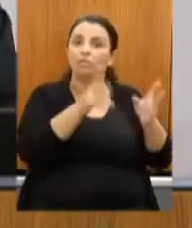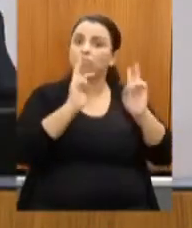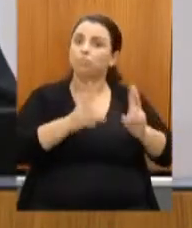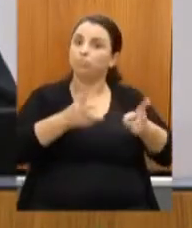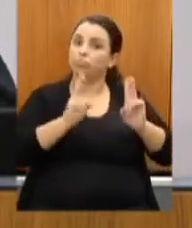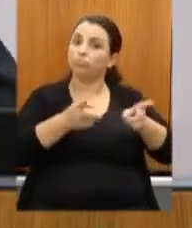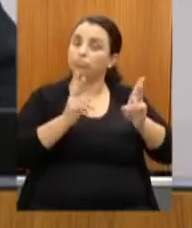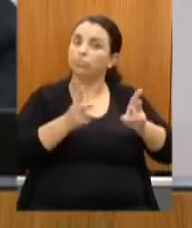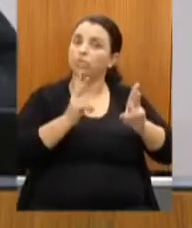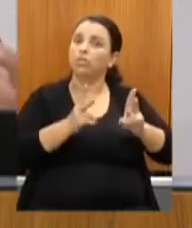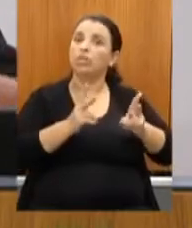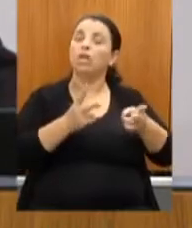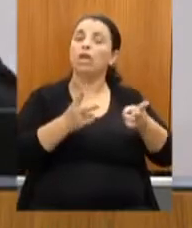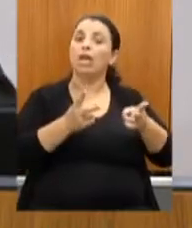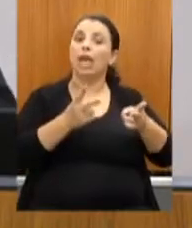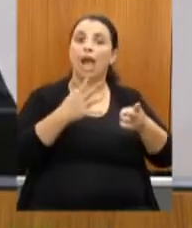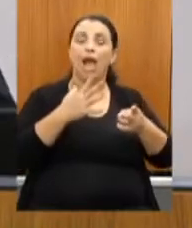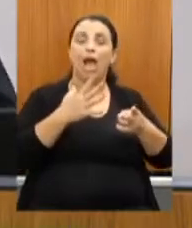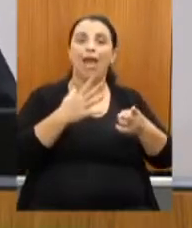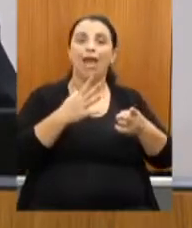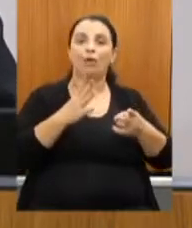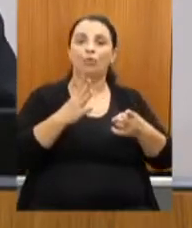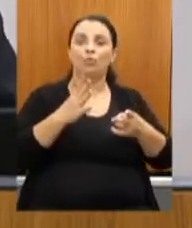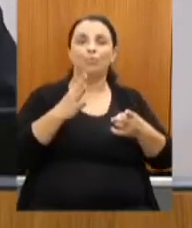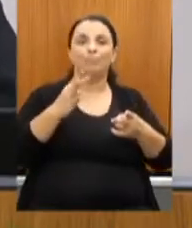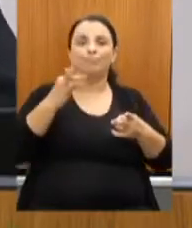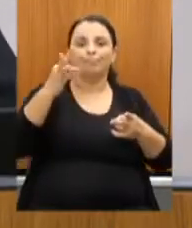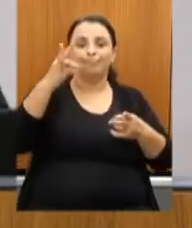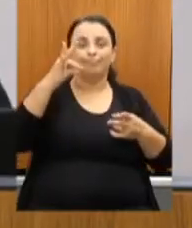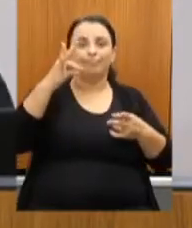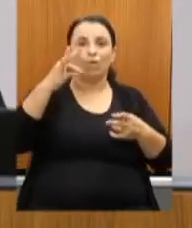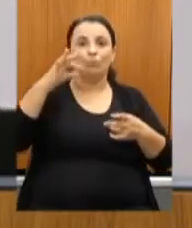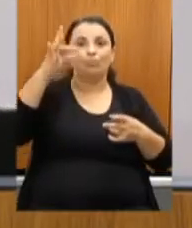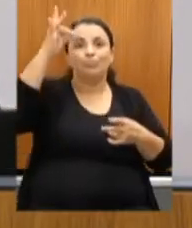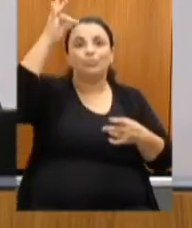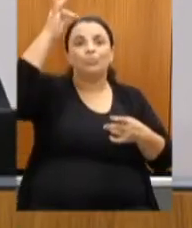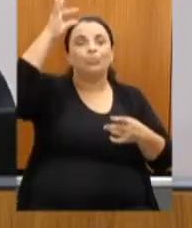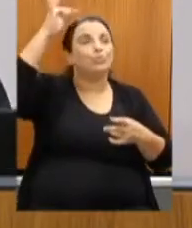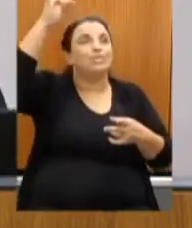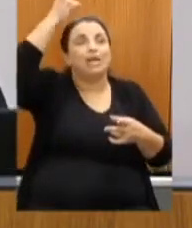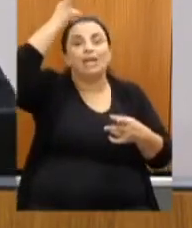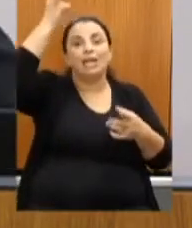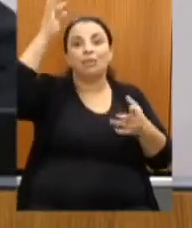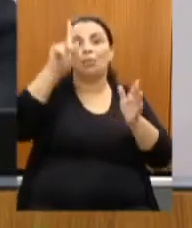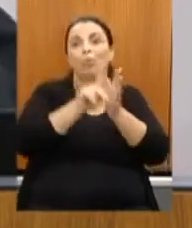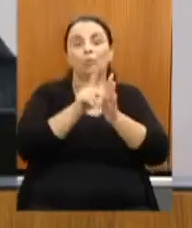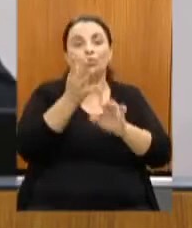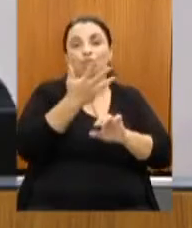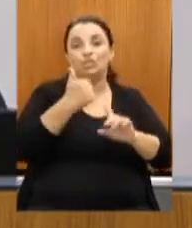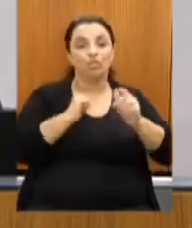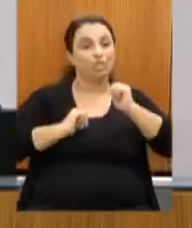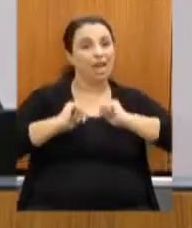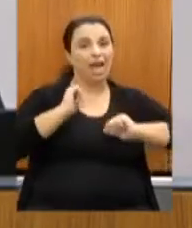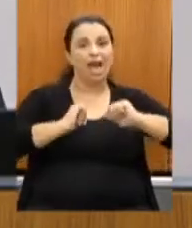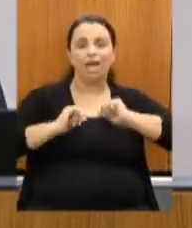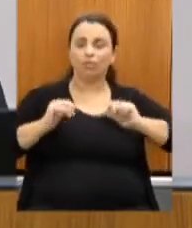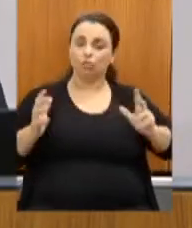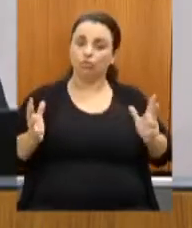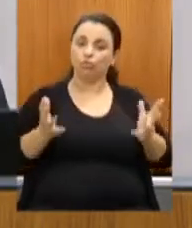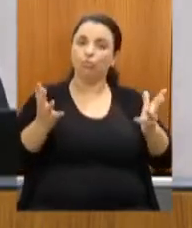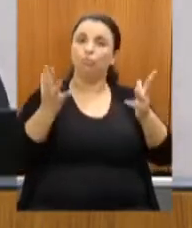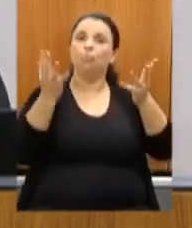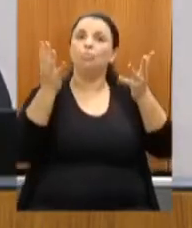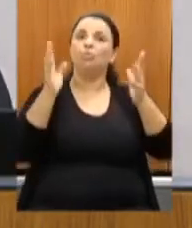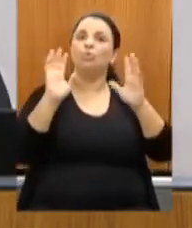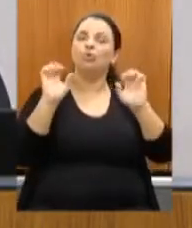essa alma, esse espírito de artistas, de promotores de eventos,